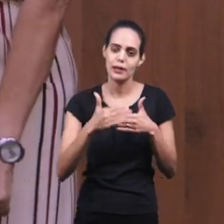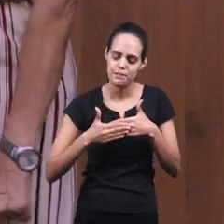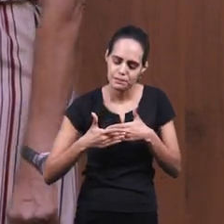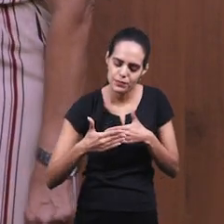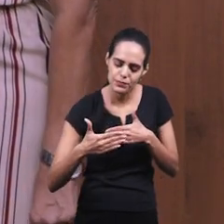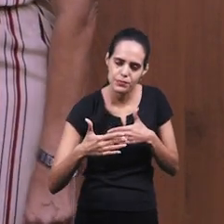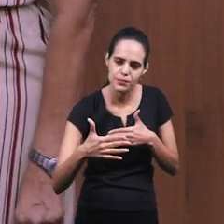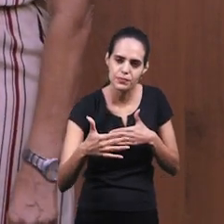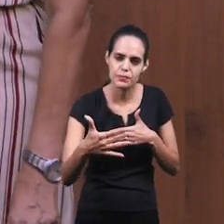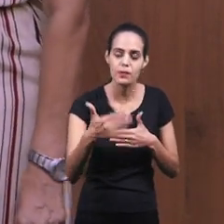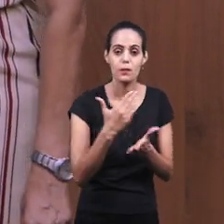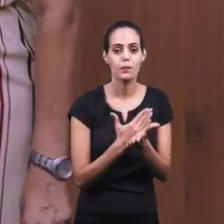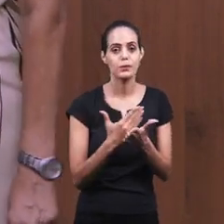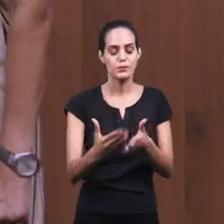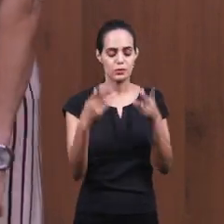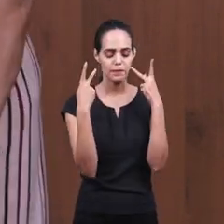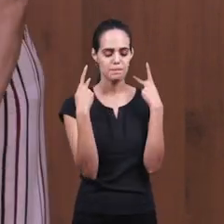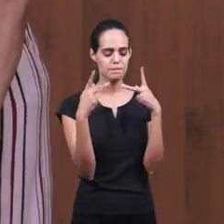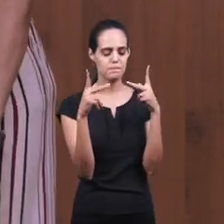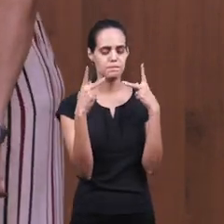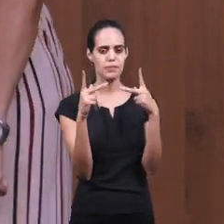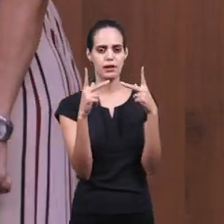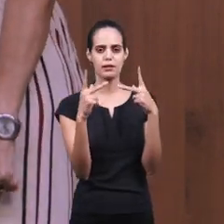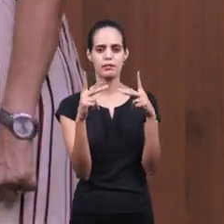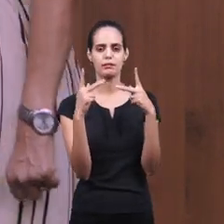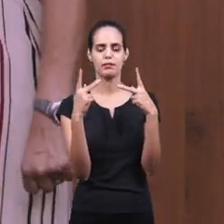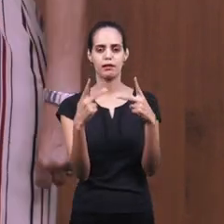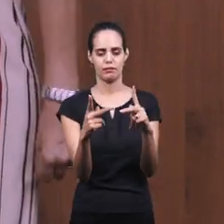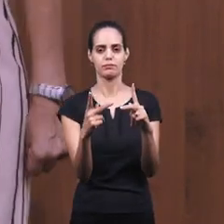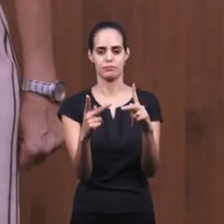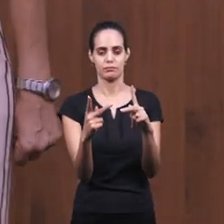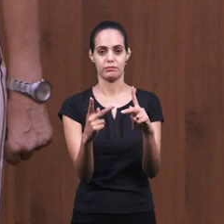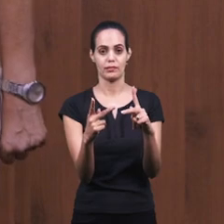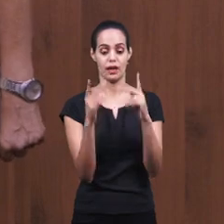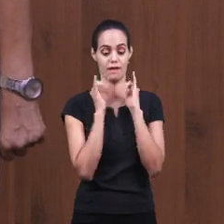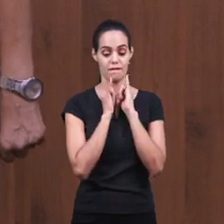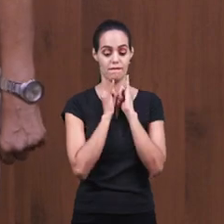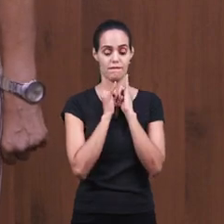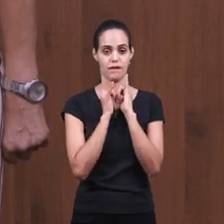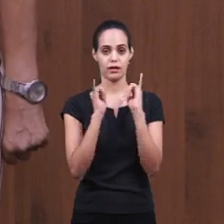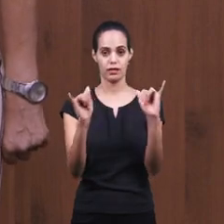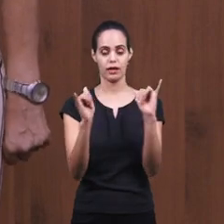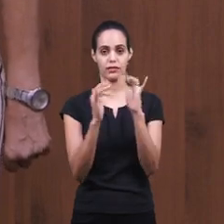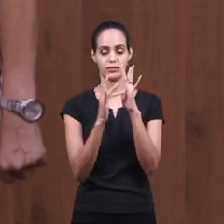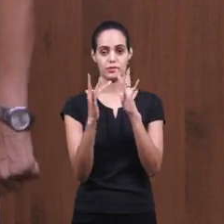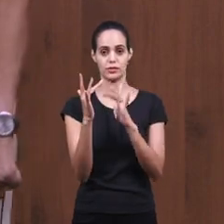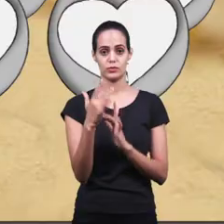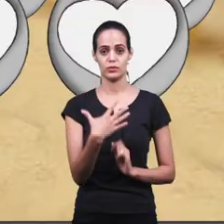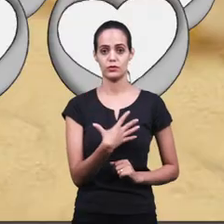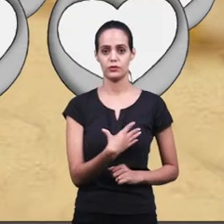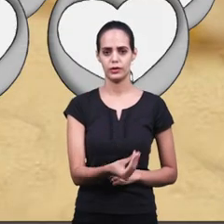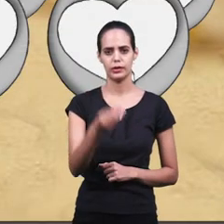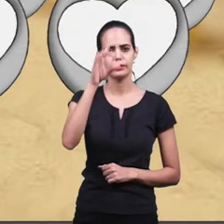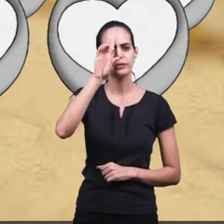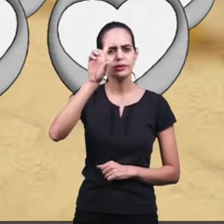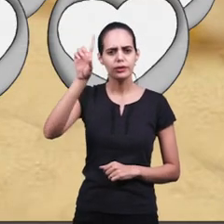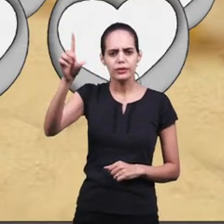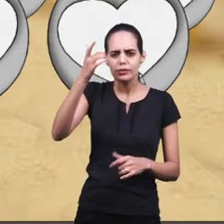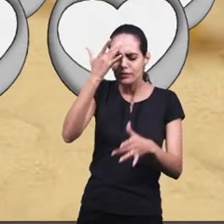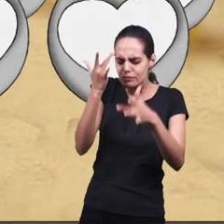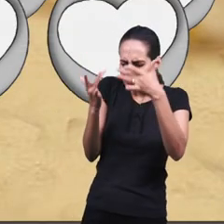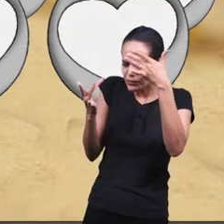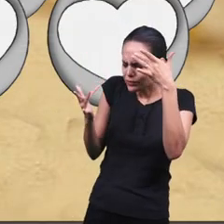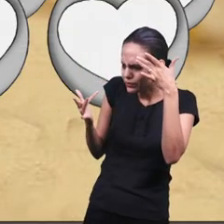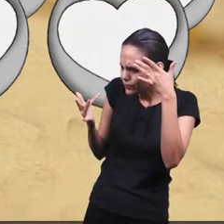nas sinagogas Saulo começou a pregar Que Jesus é o Filho de Deus E todos